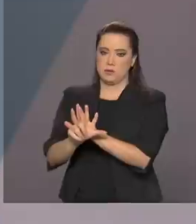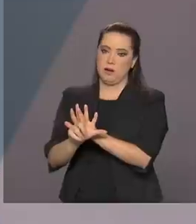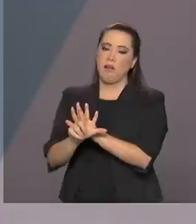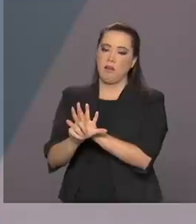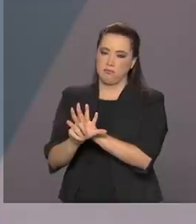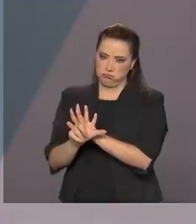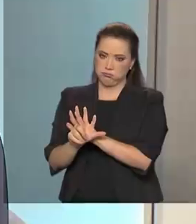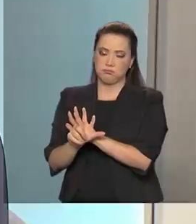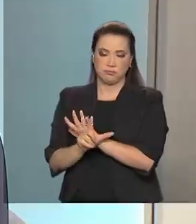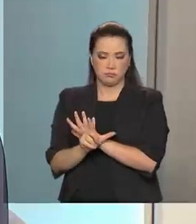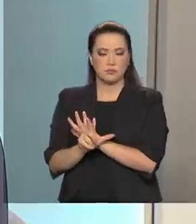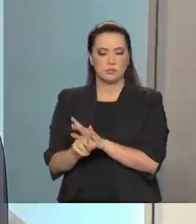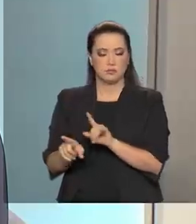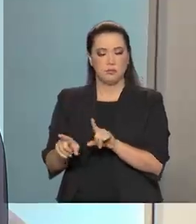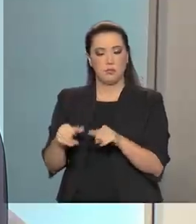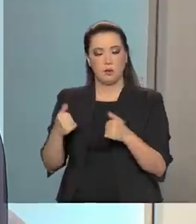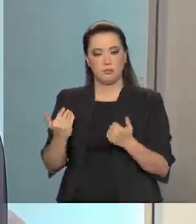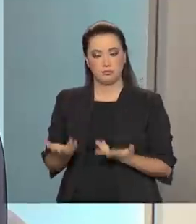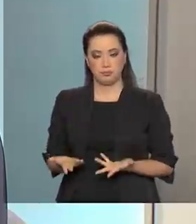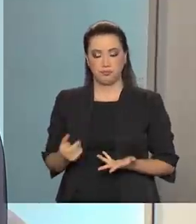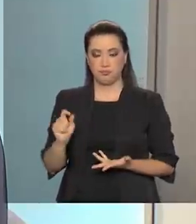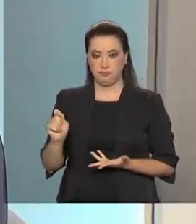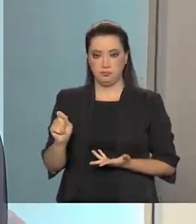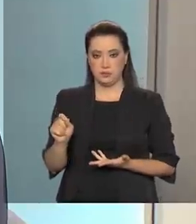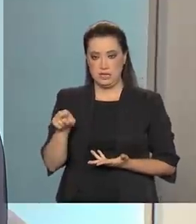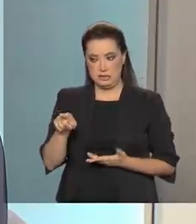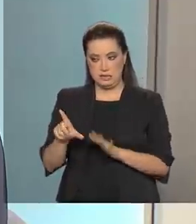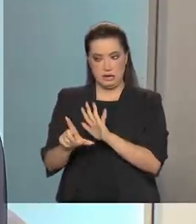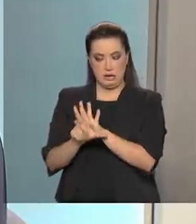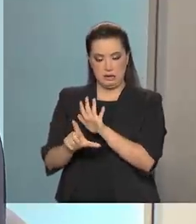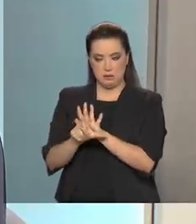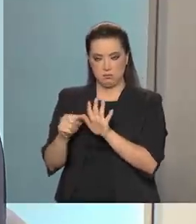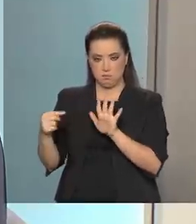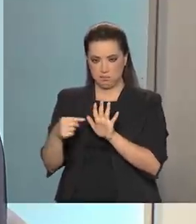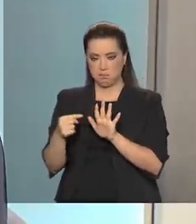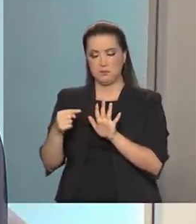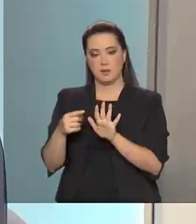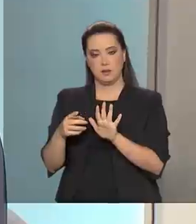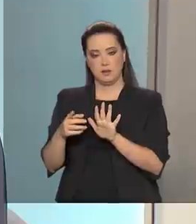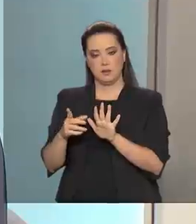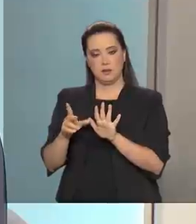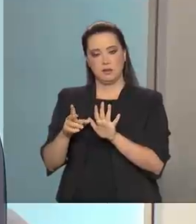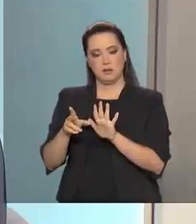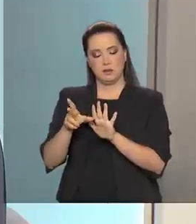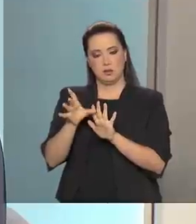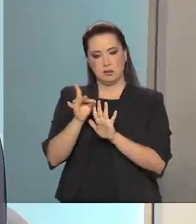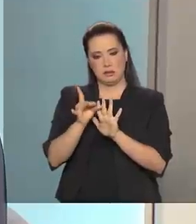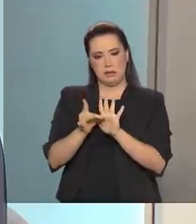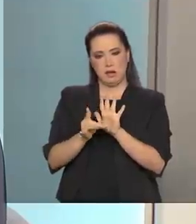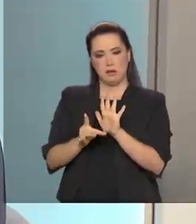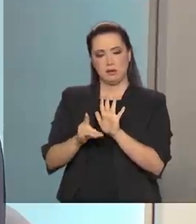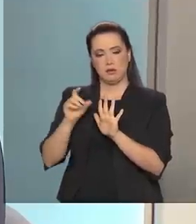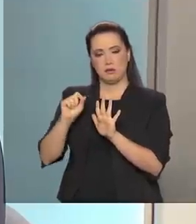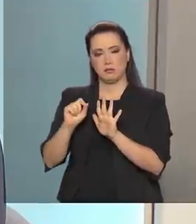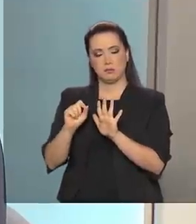de Proteção de Dados. Ela previa no seu